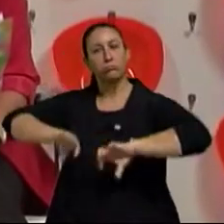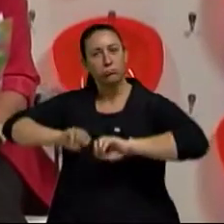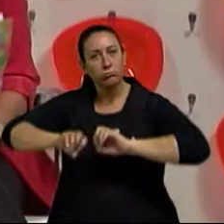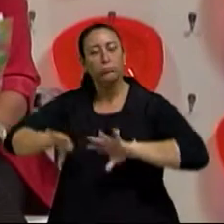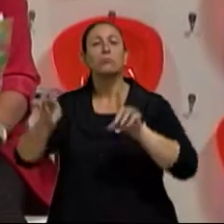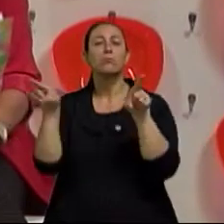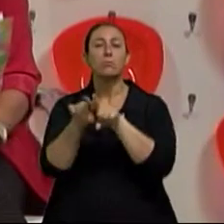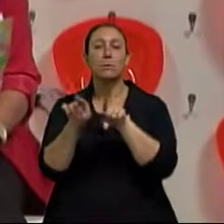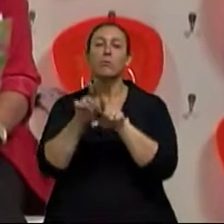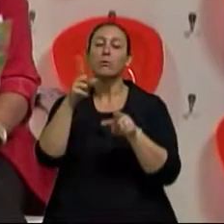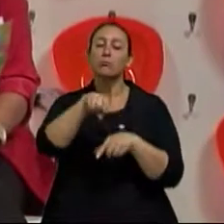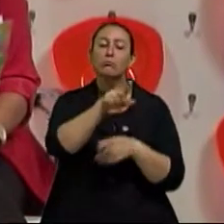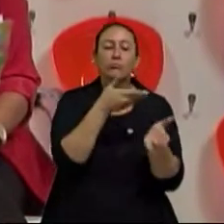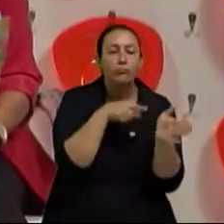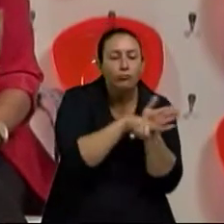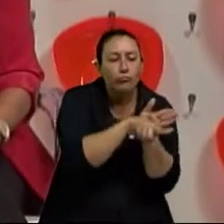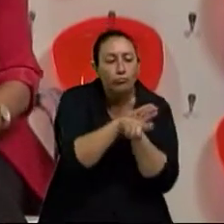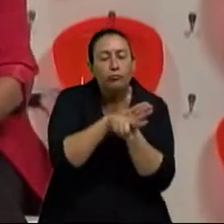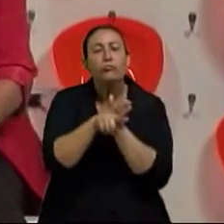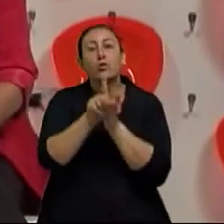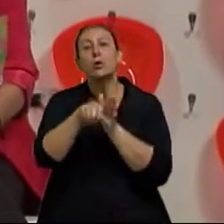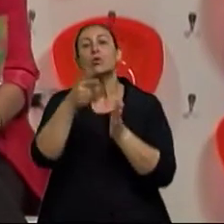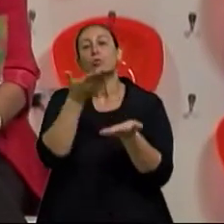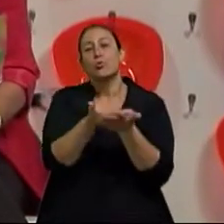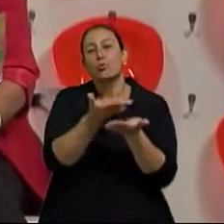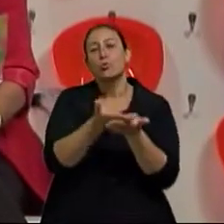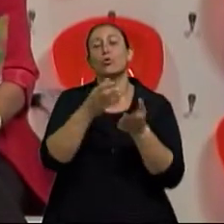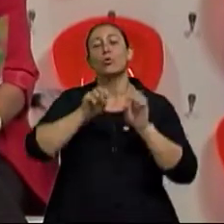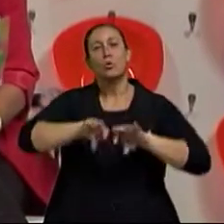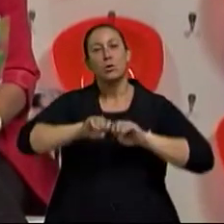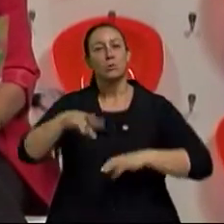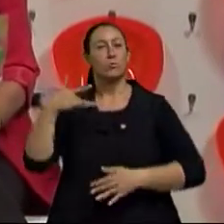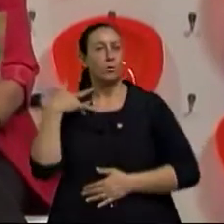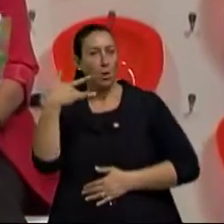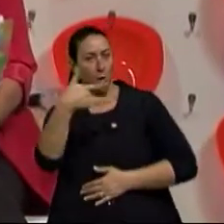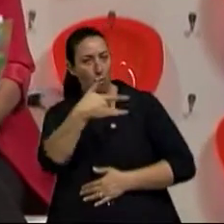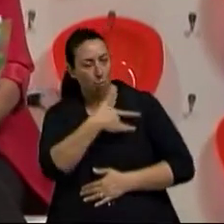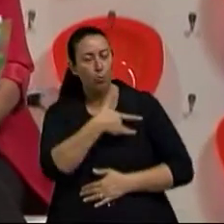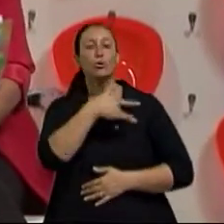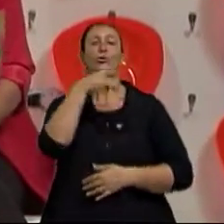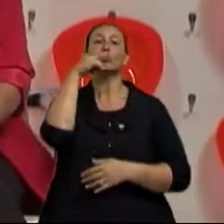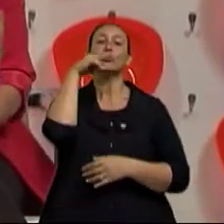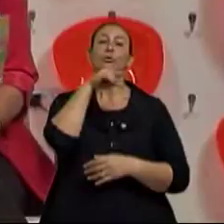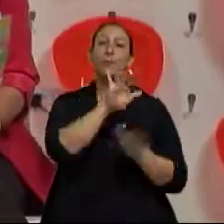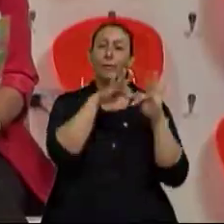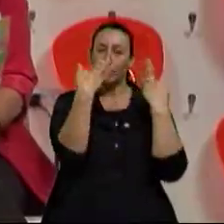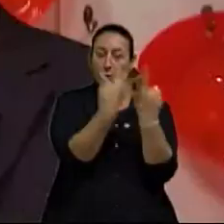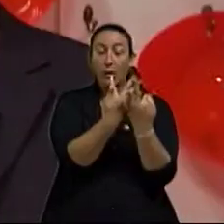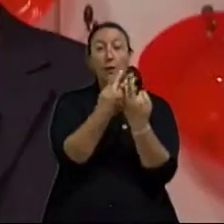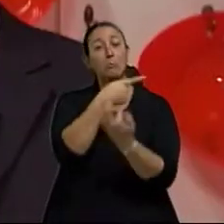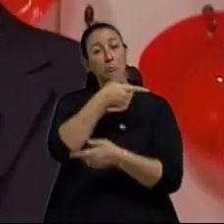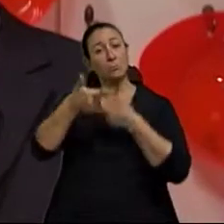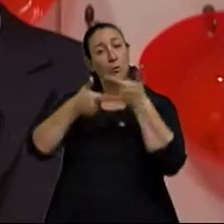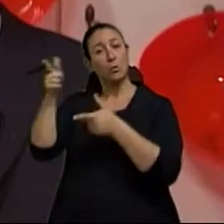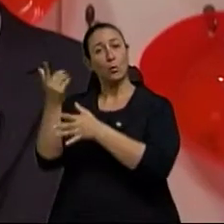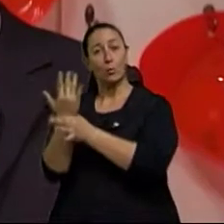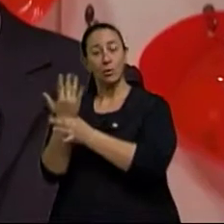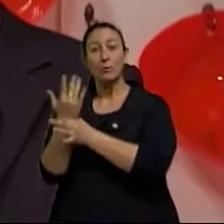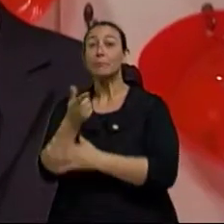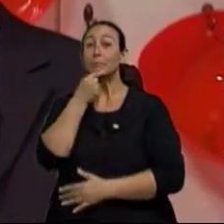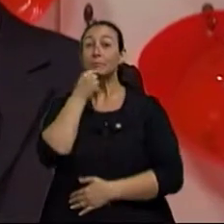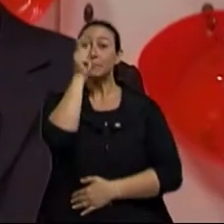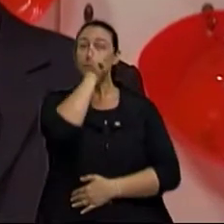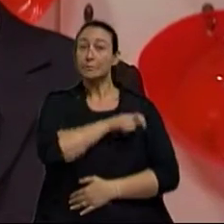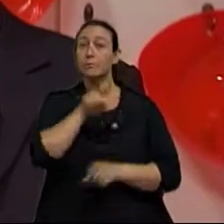Educação e Saúde na Família e Comunidade da URGS. Também está conosco o médico neurologista e